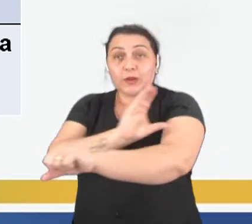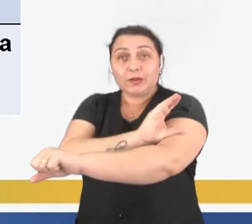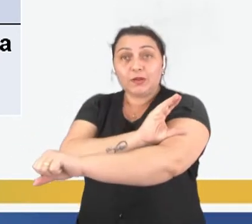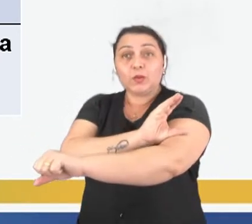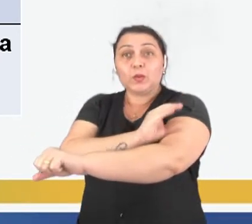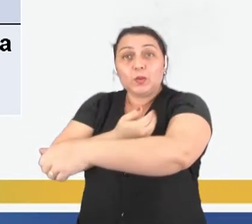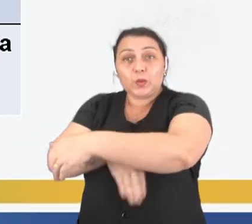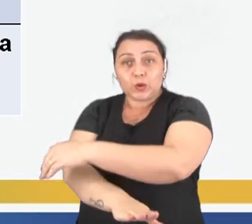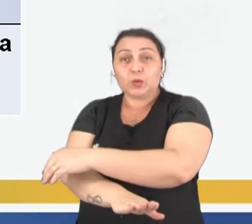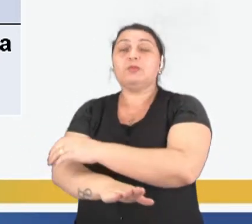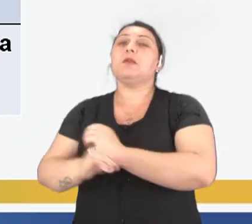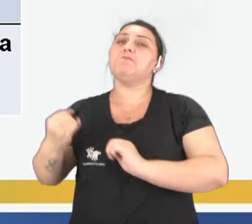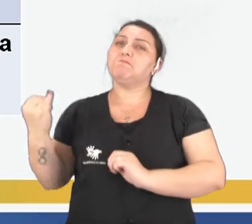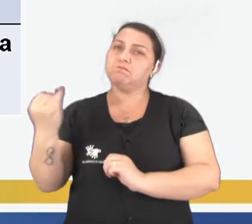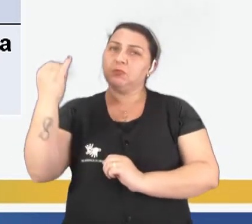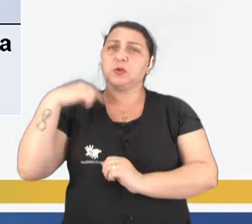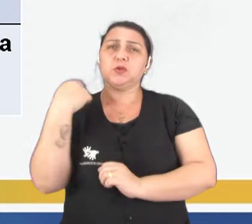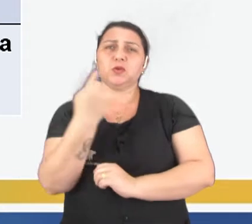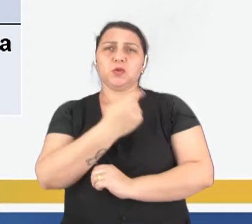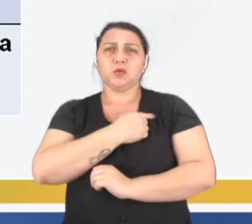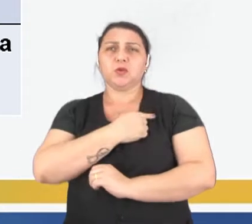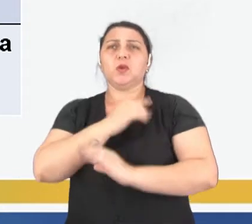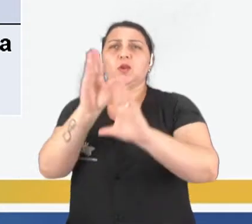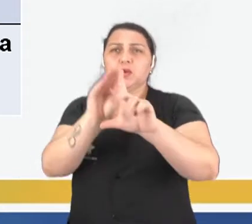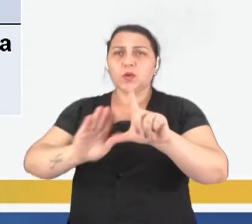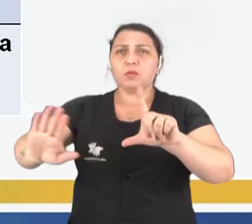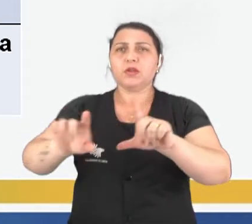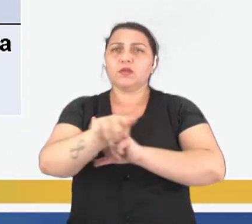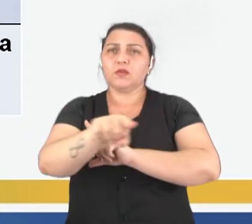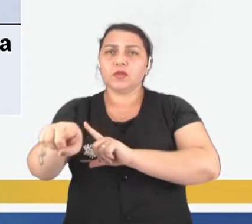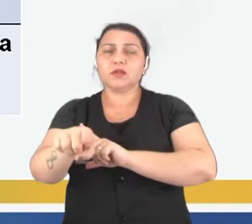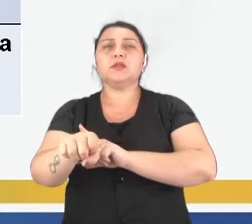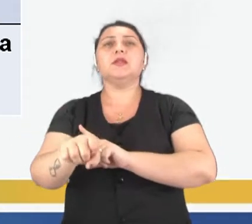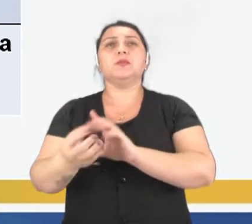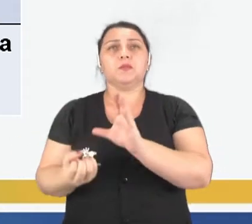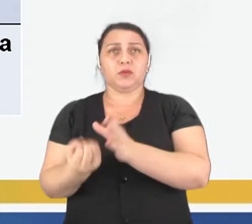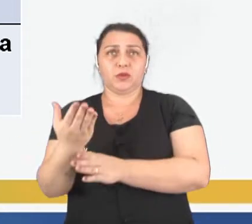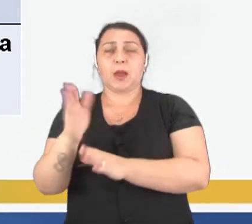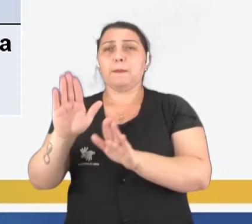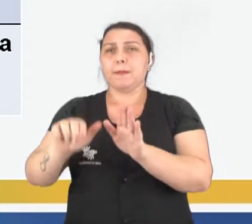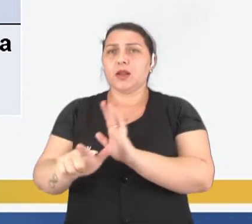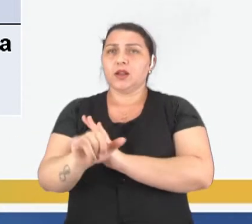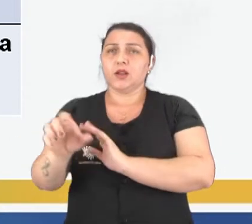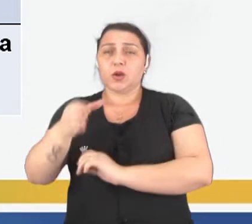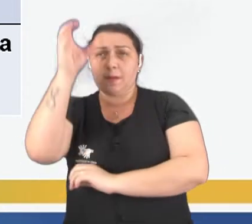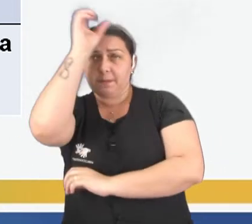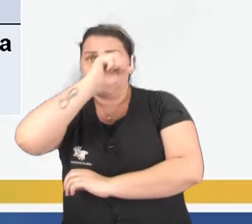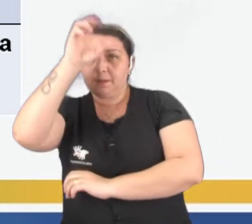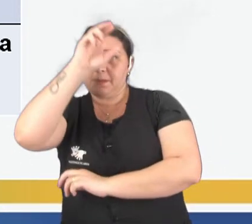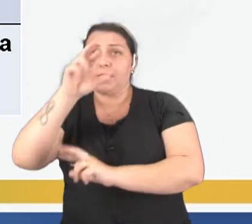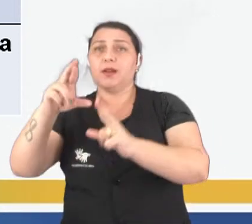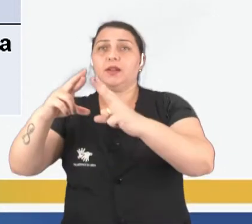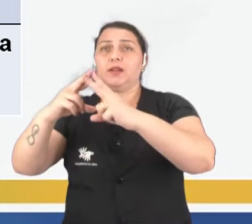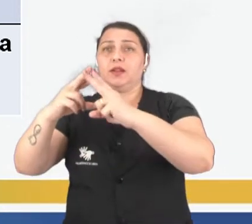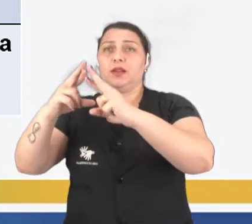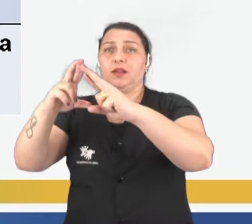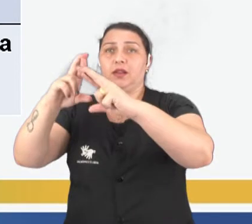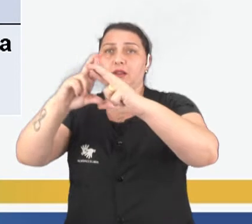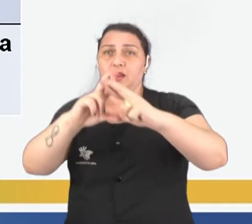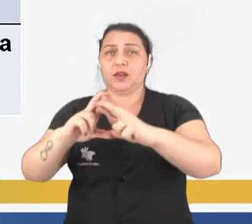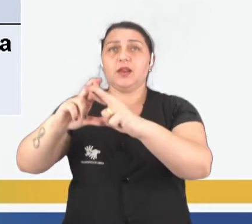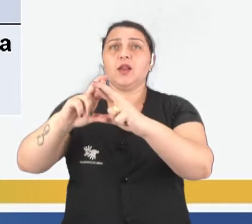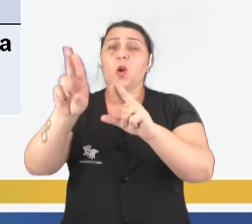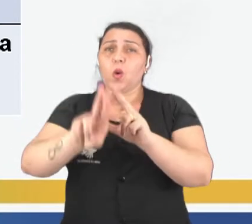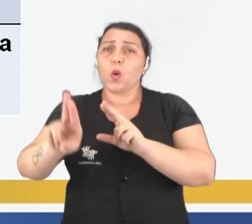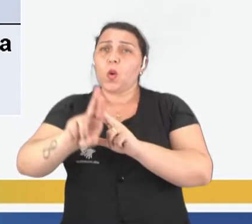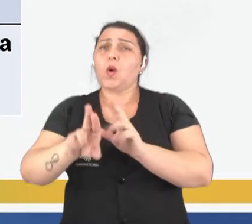hábitos, que são muito interessantes a gente compartilhar com você. Produza menos lixo, aprenda a reciclar, consuma